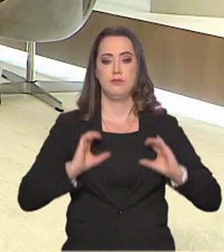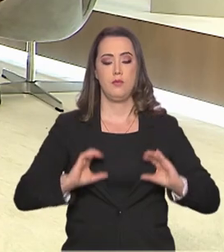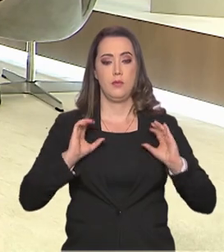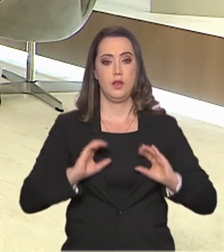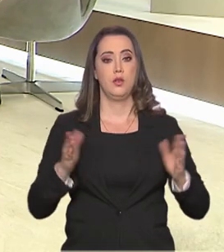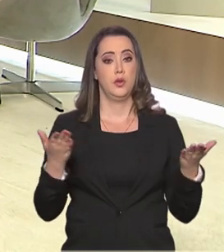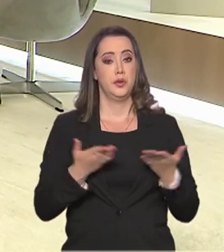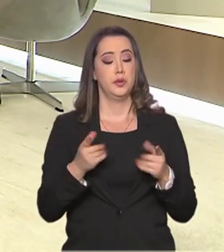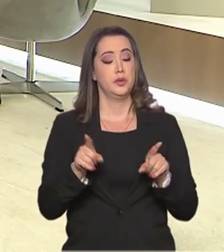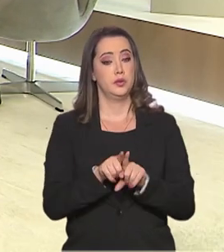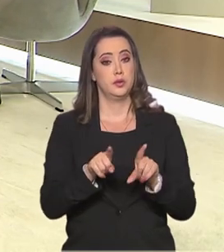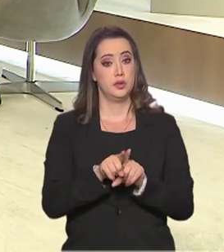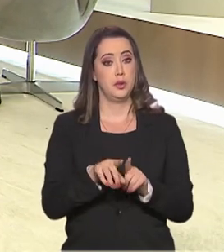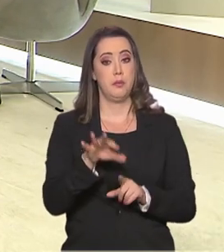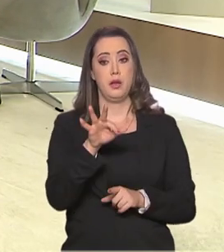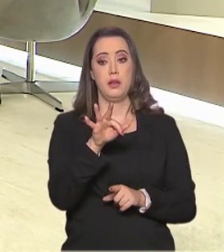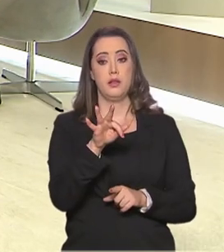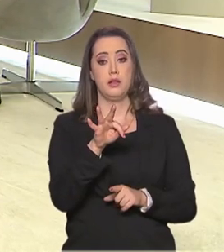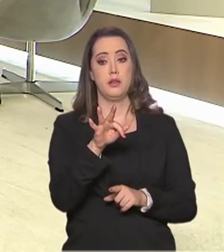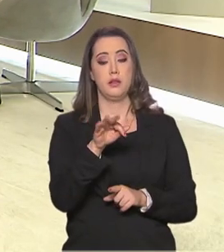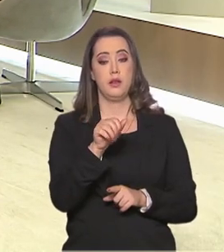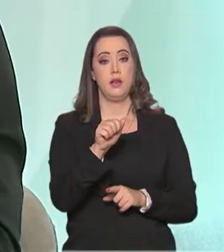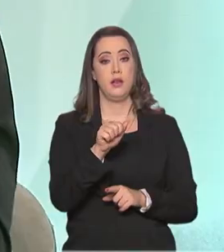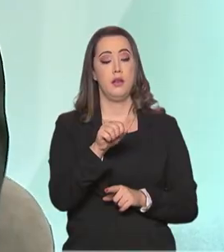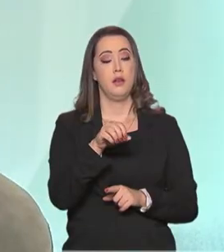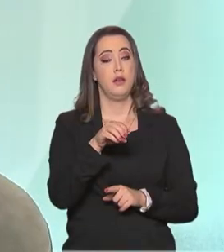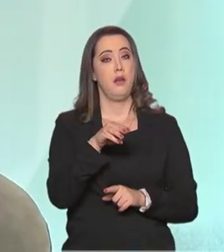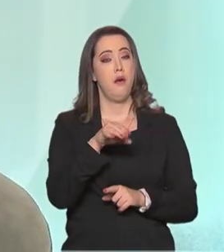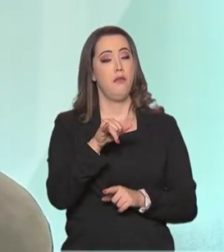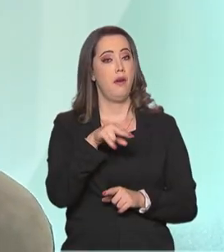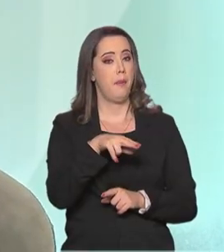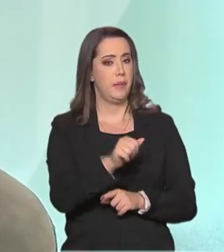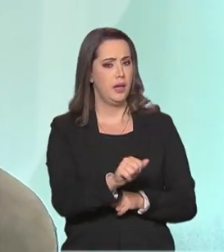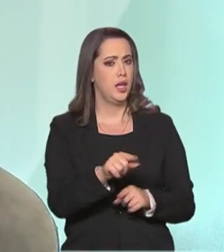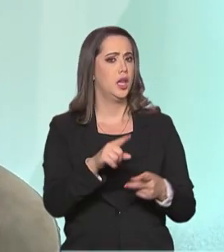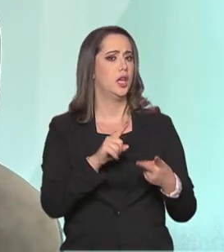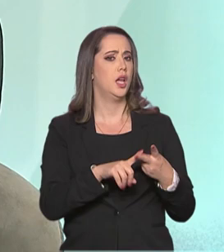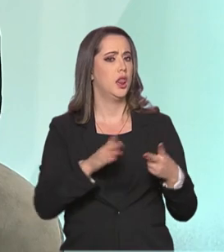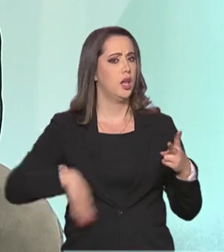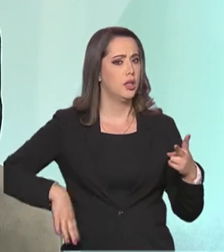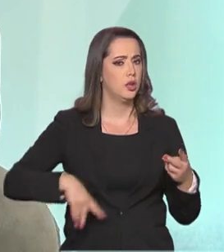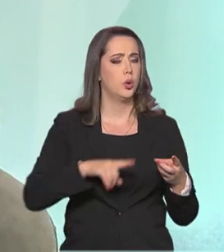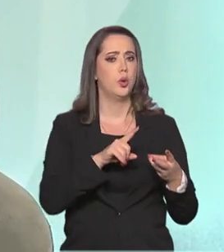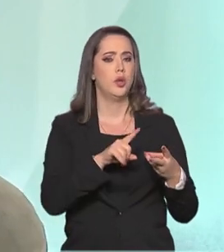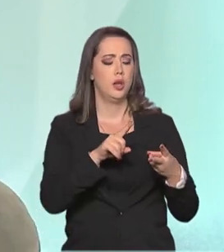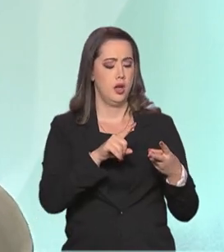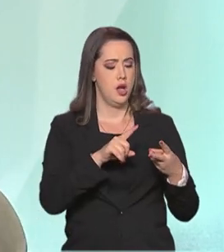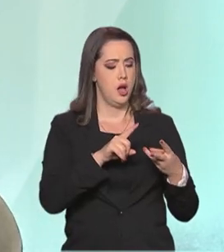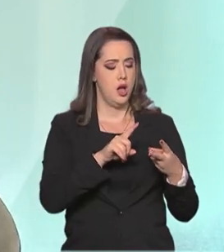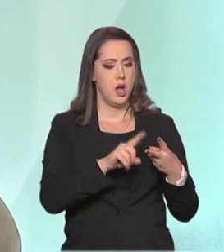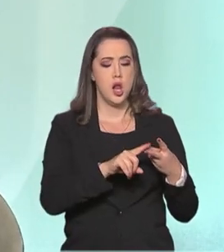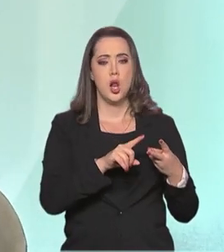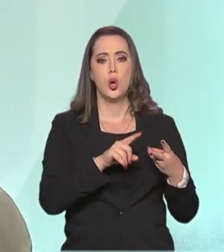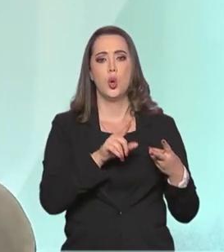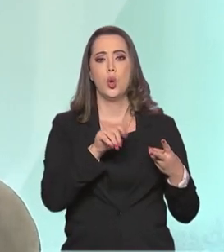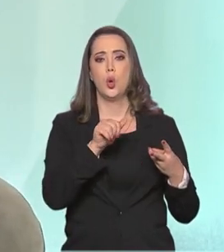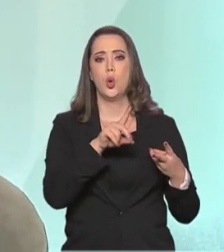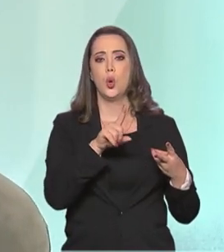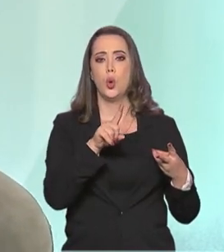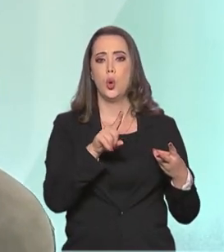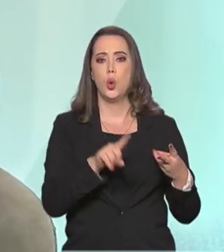temos a Fabíola Molina, na Esnelis, ex-nadadora. A Luísa Parente, como autoridade